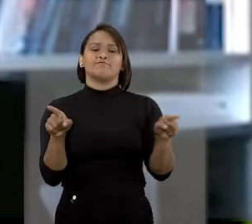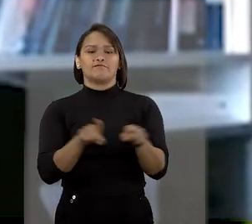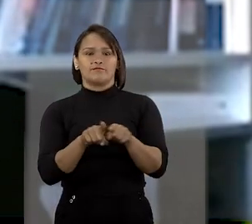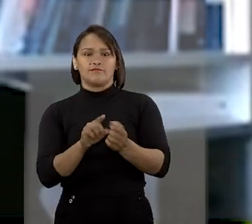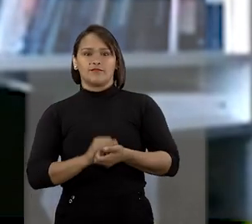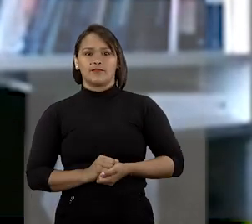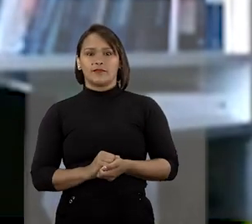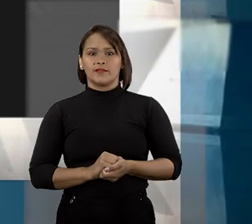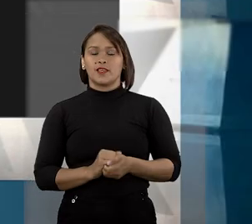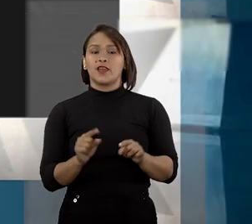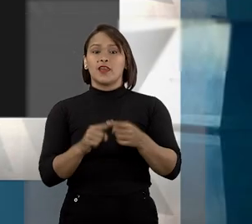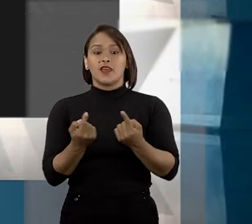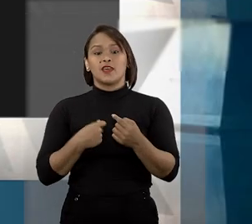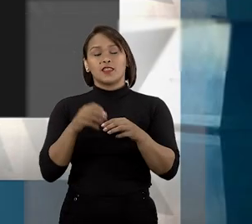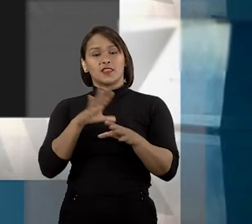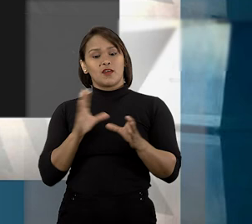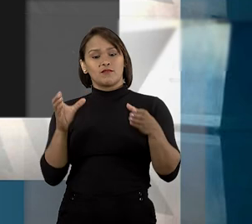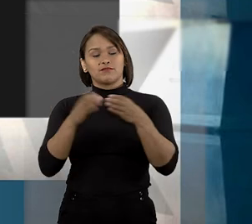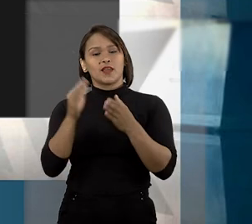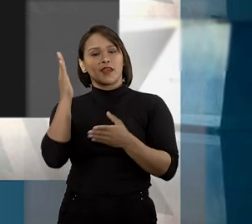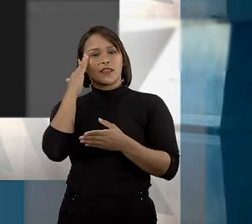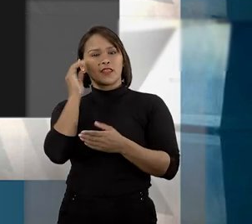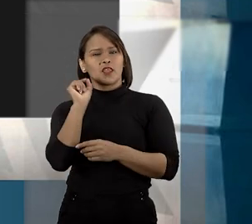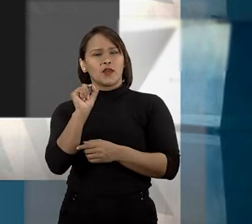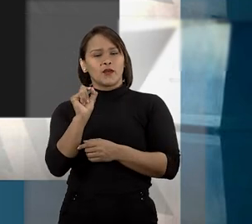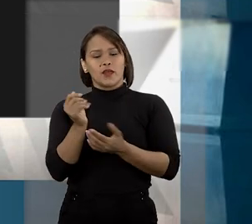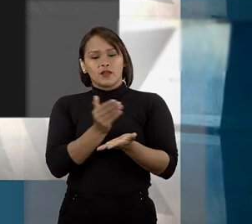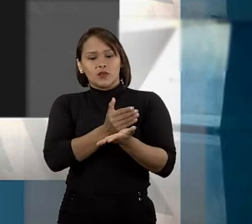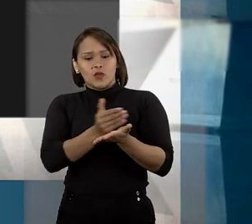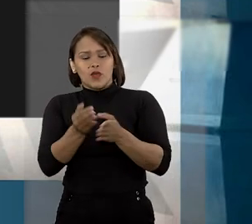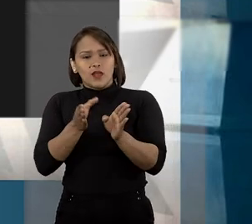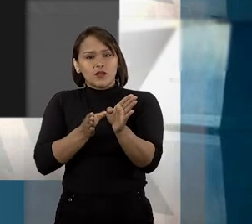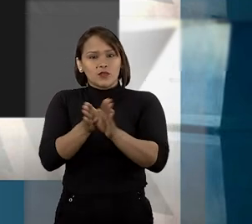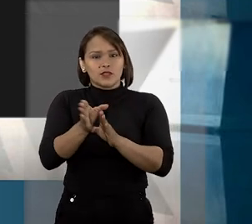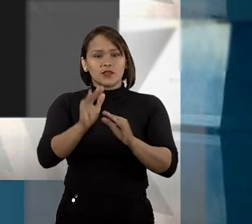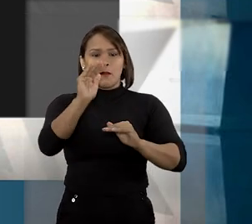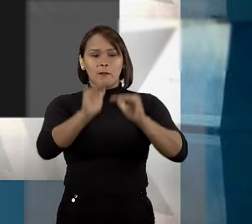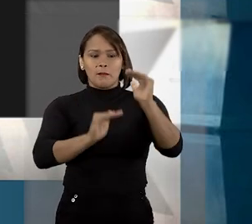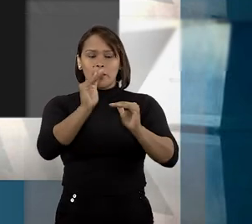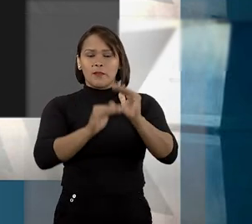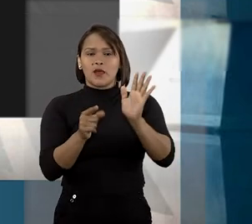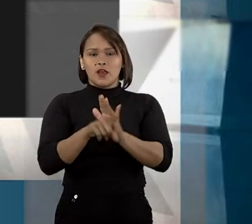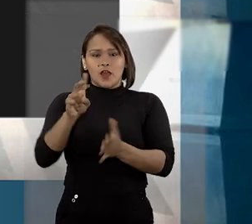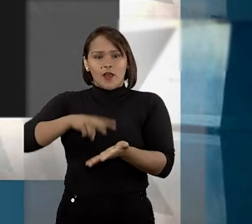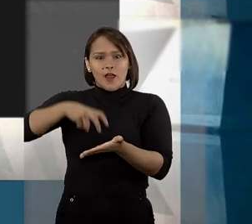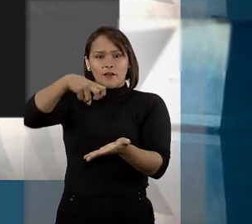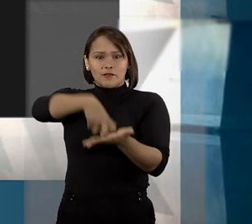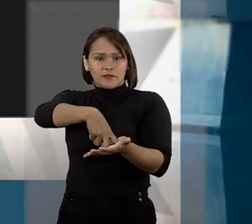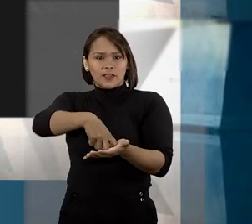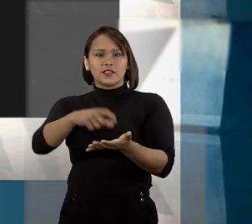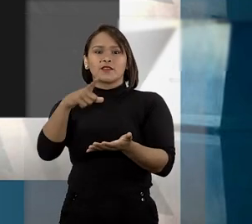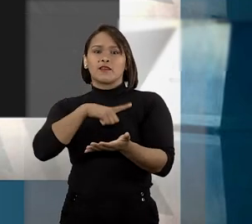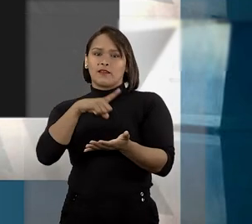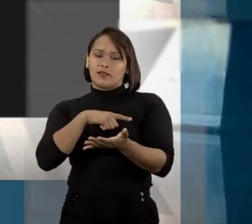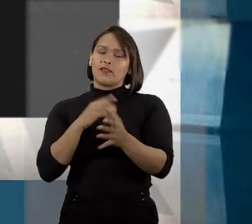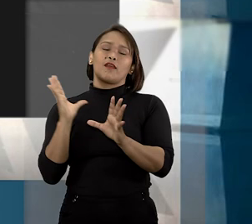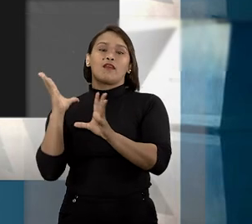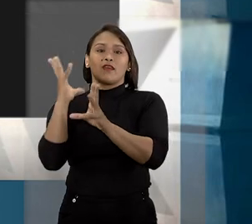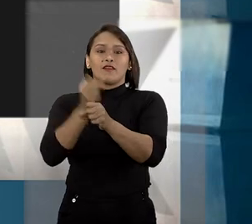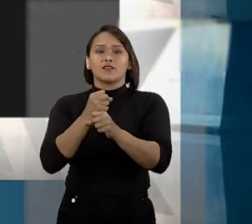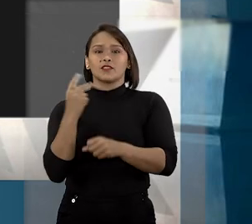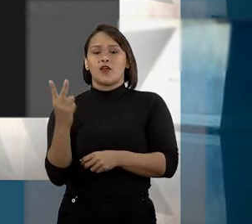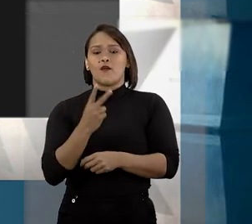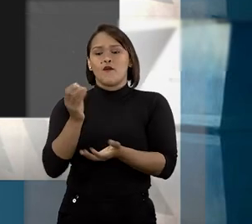realização do serviço. Desta forma, o colegiado entendeu que, embora a instrução probatória na fase de execução e a eventual